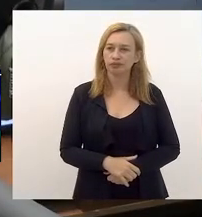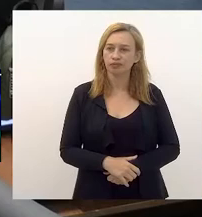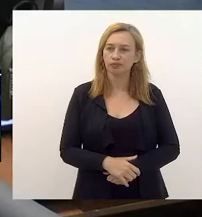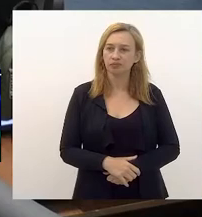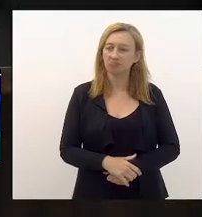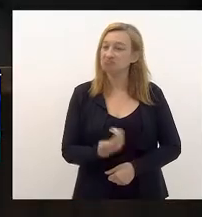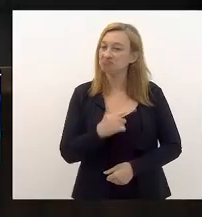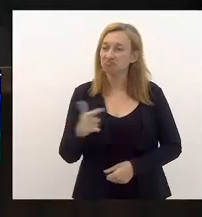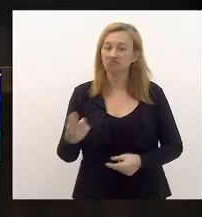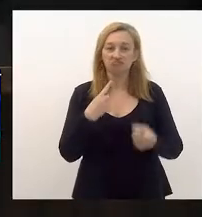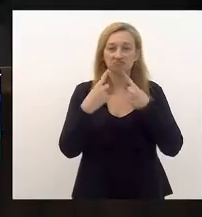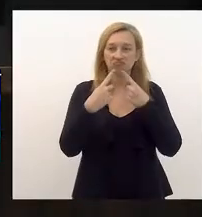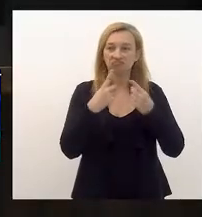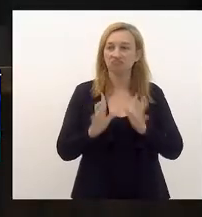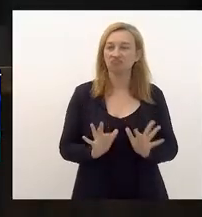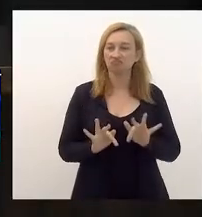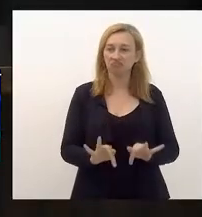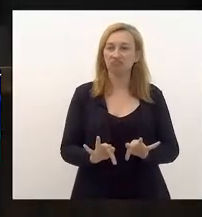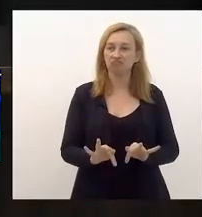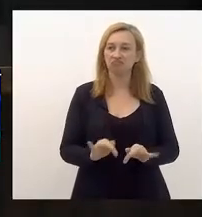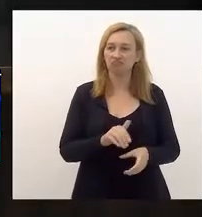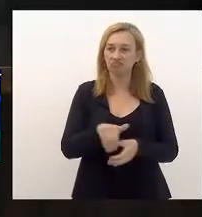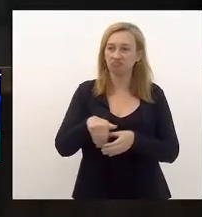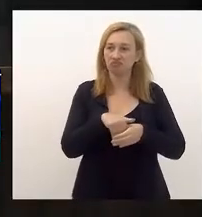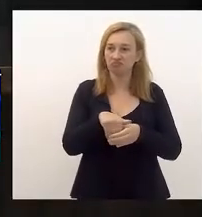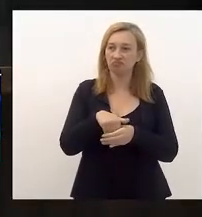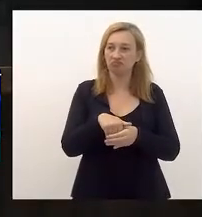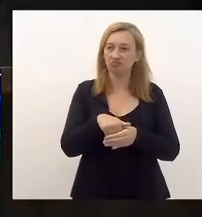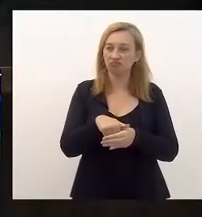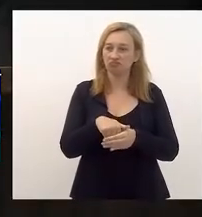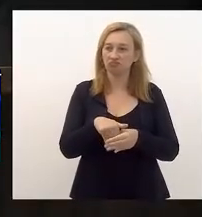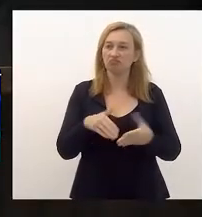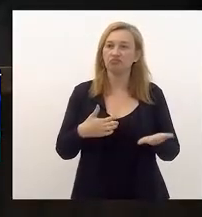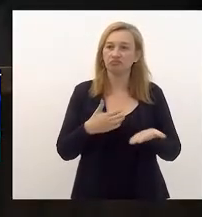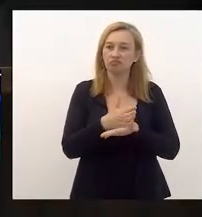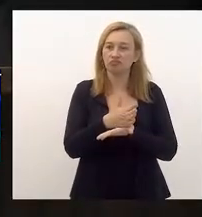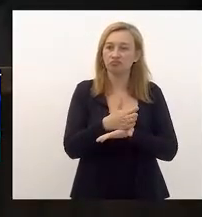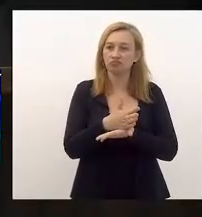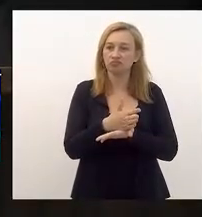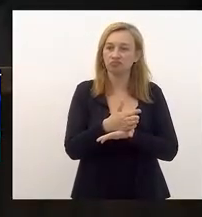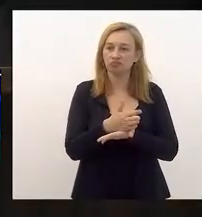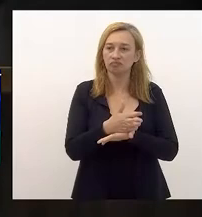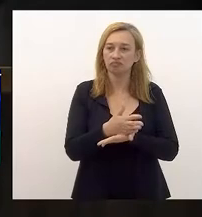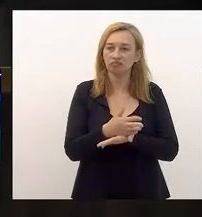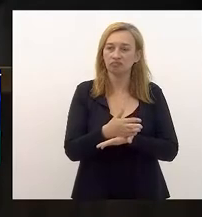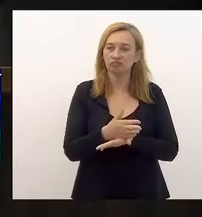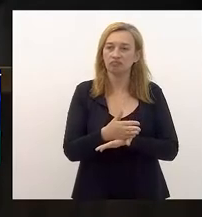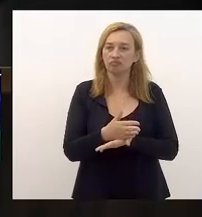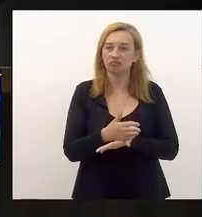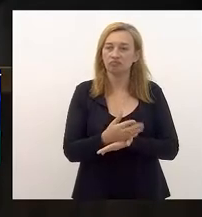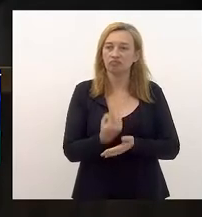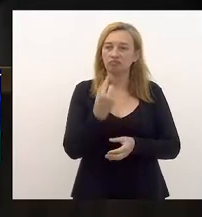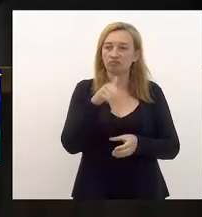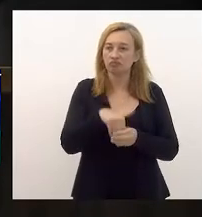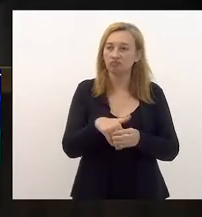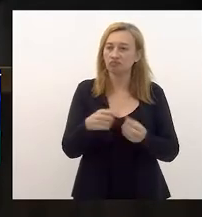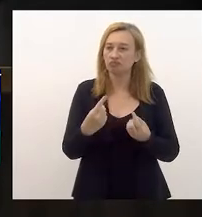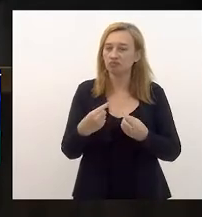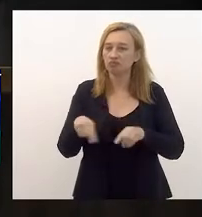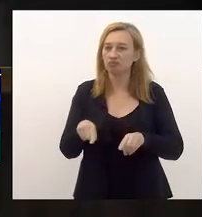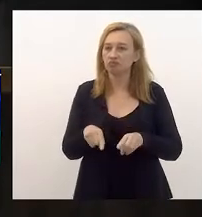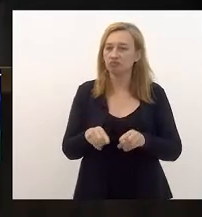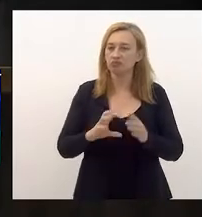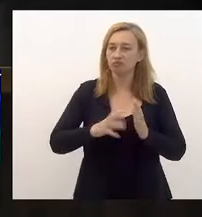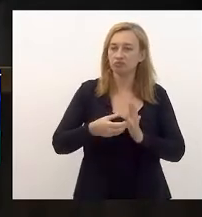Não havendo quem queira discutir, encerra a discussão. Em votação, os senhores que aprovam, permaneçam como estão aprovados. Vai à promulgação com voto pela abstenção